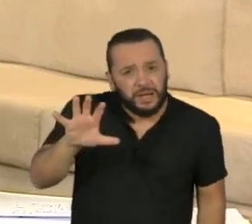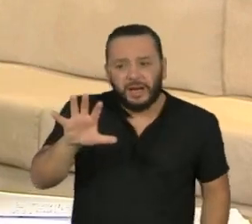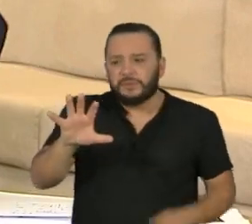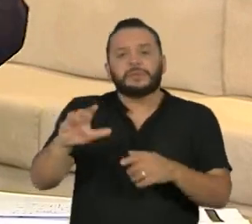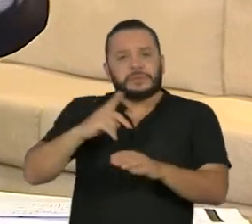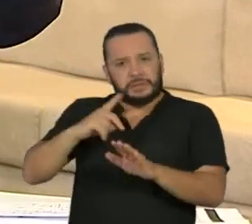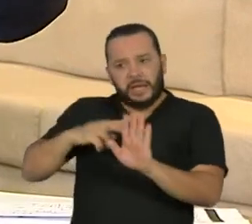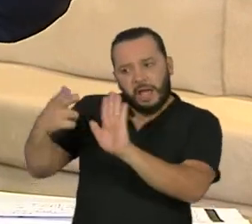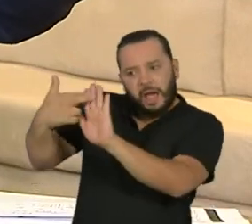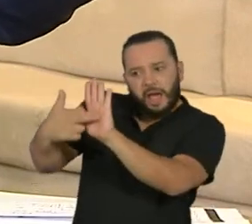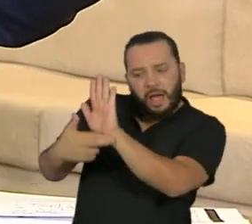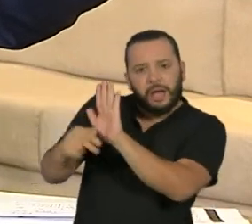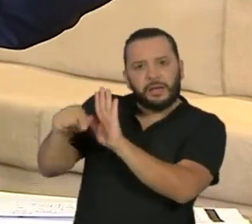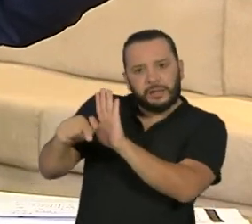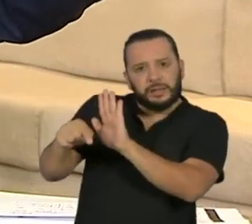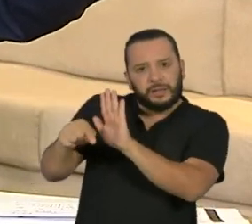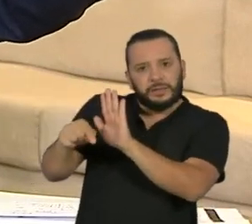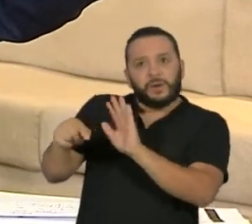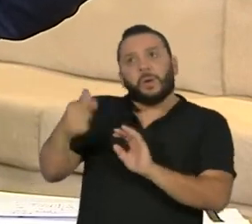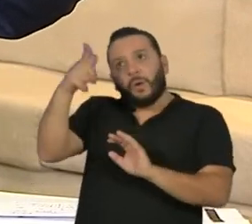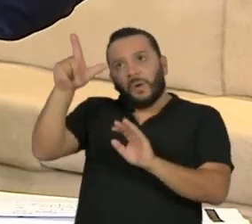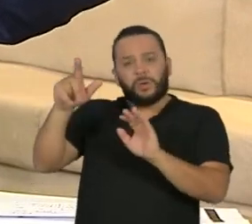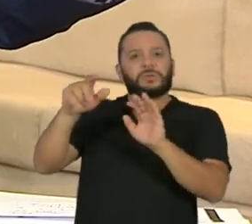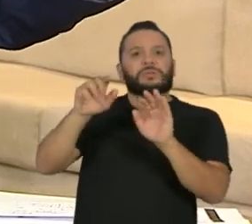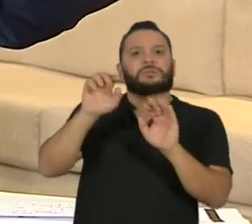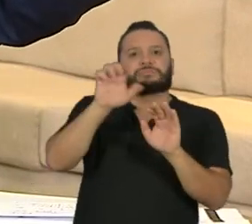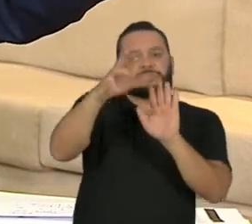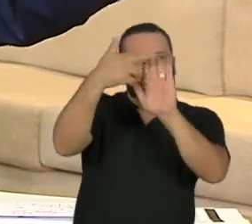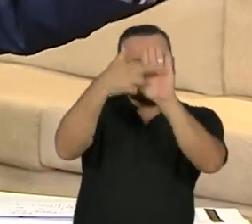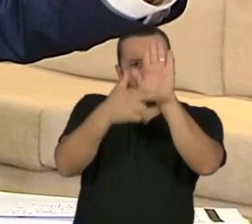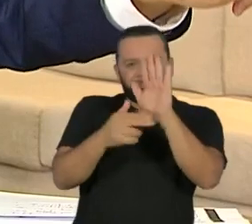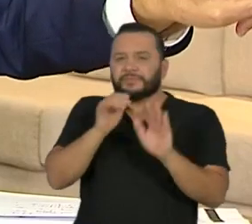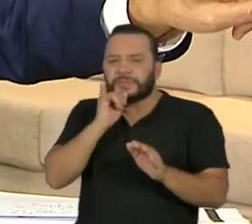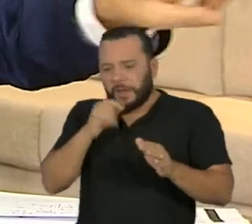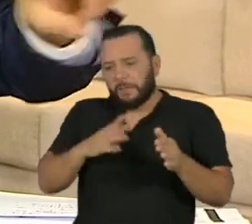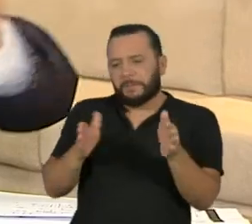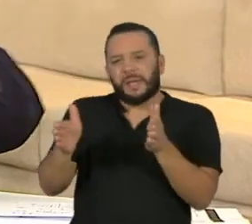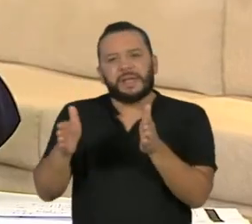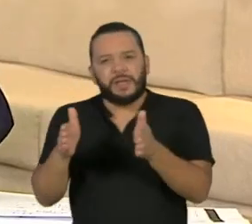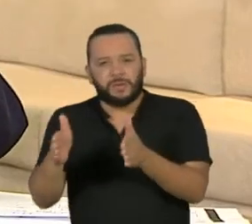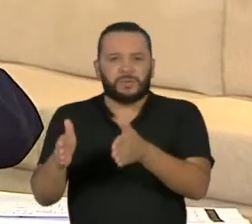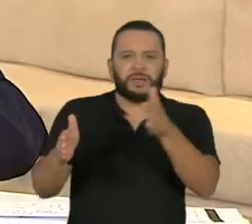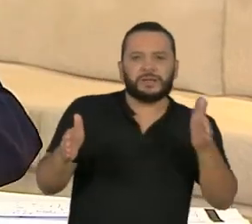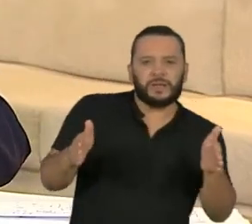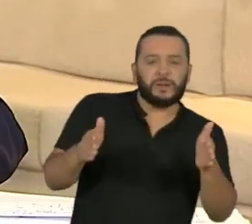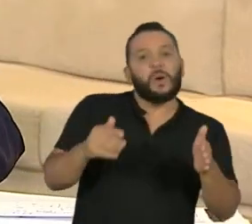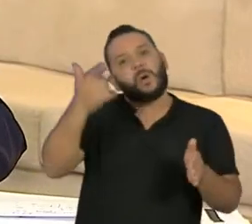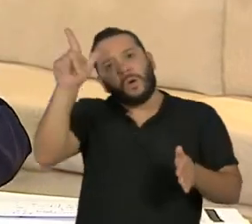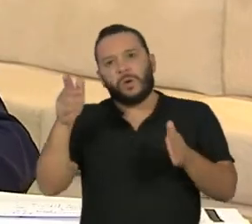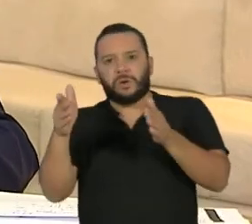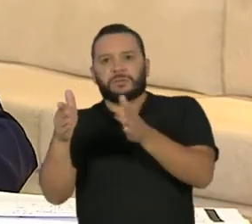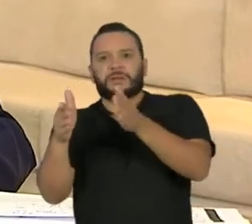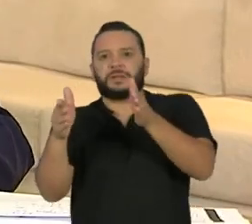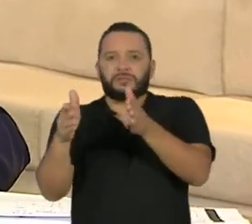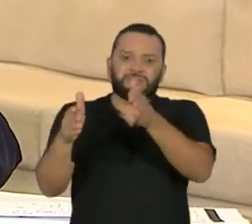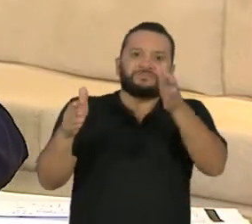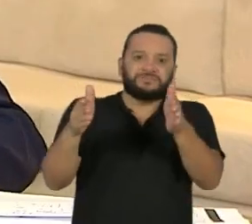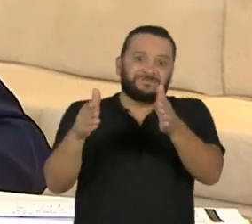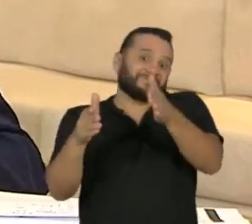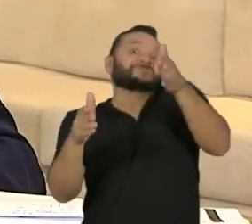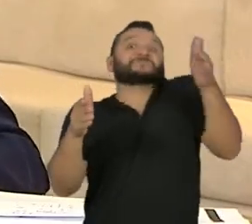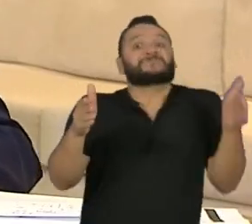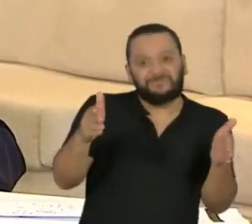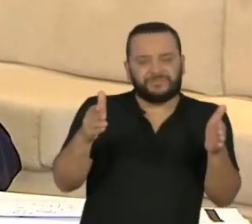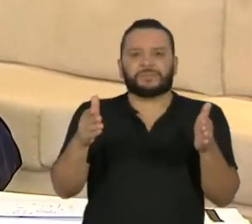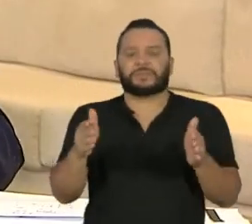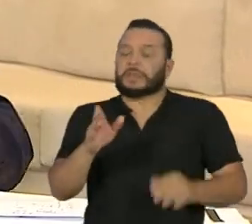protocolo com menos período de quarentena, outros têm que ter mais. Eu